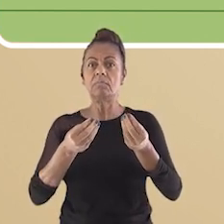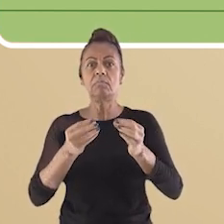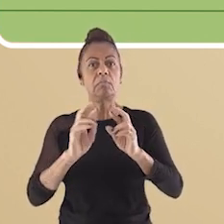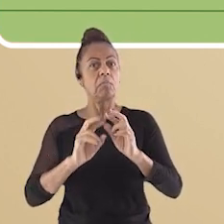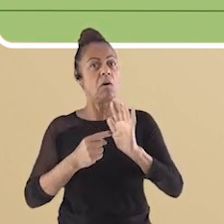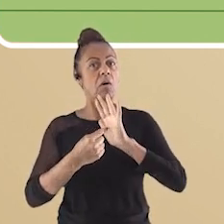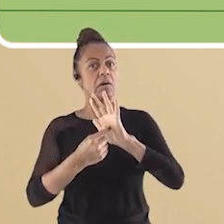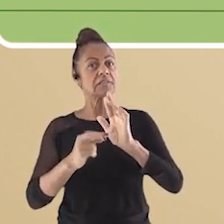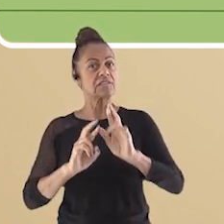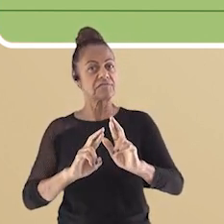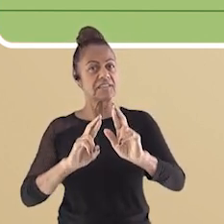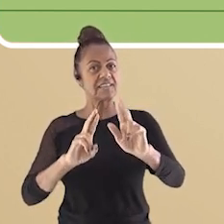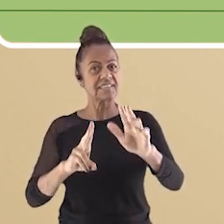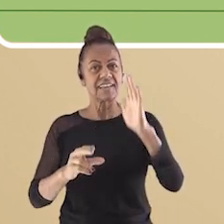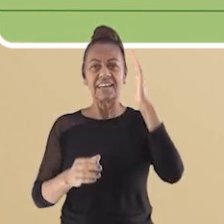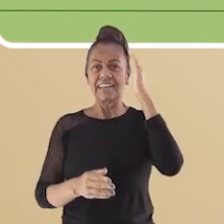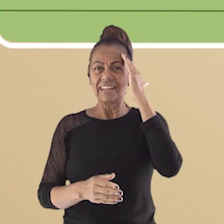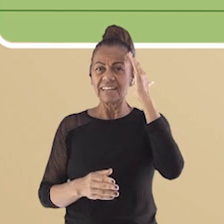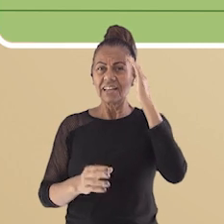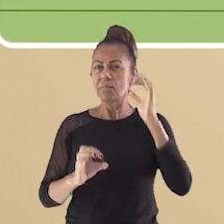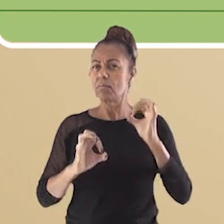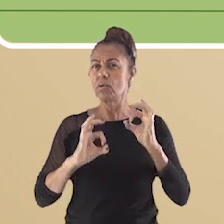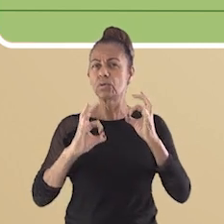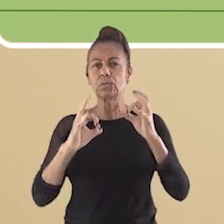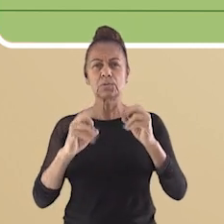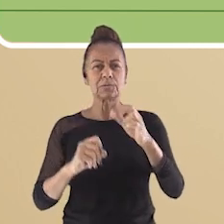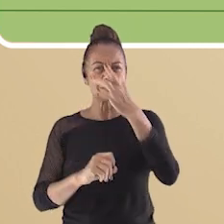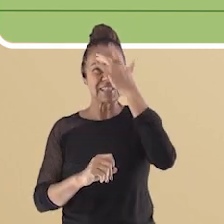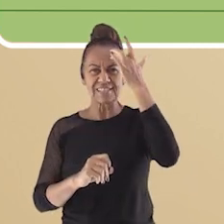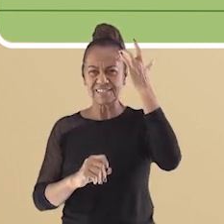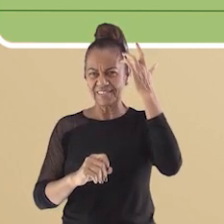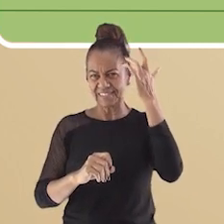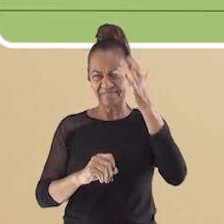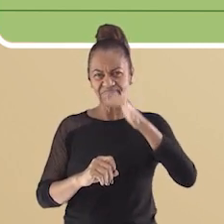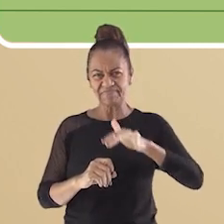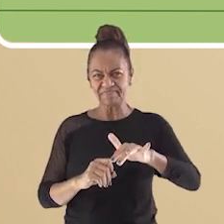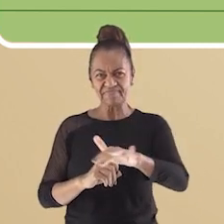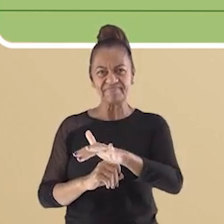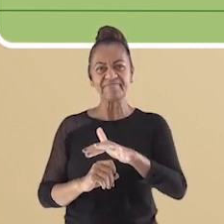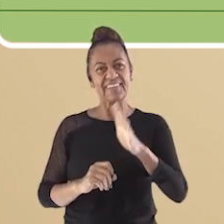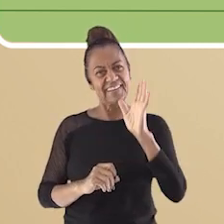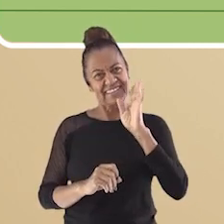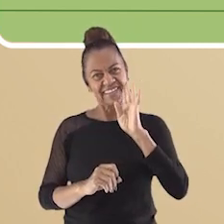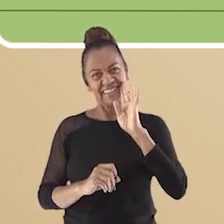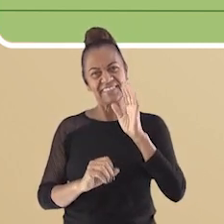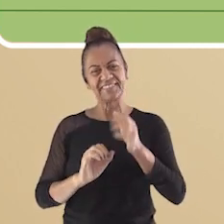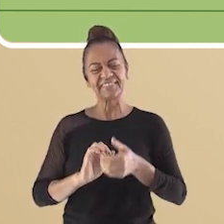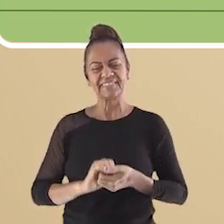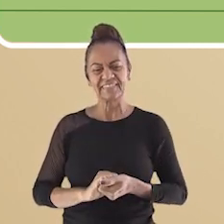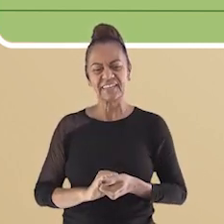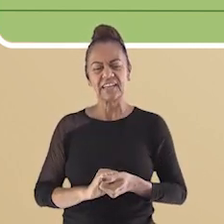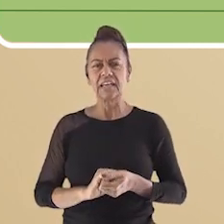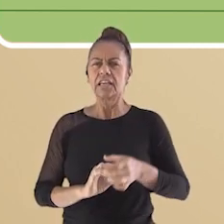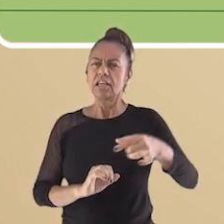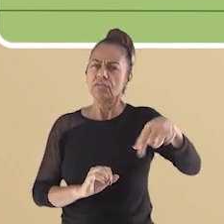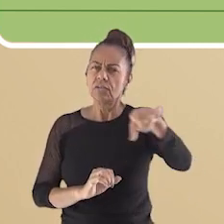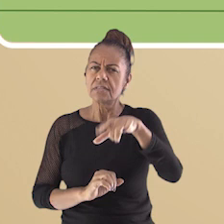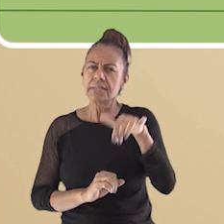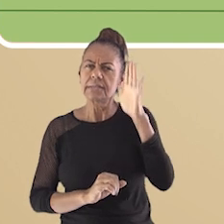diferenciadas e compreendidas por todos. Legal, né? E você sabe o que a